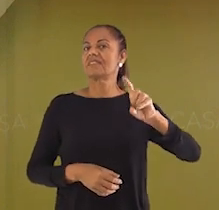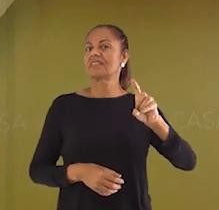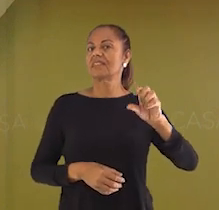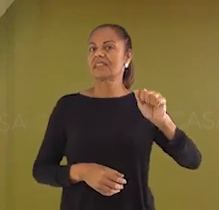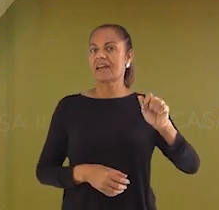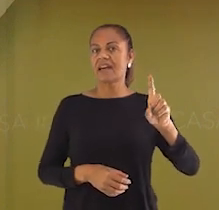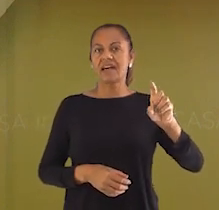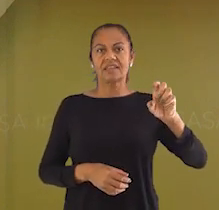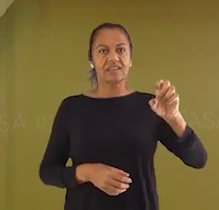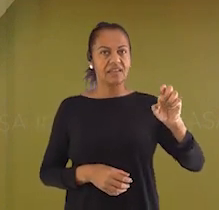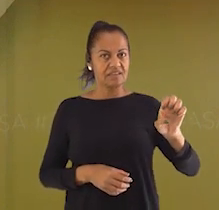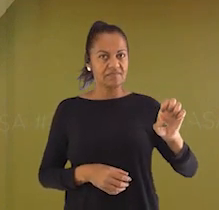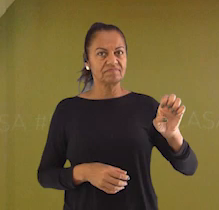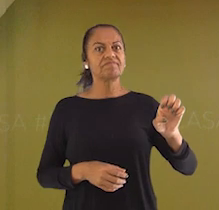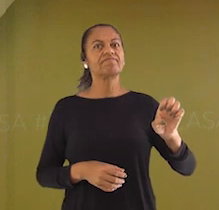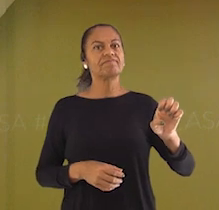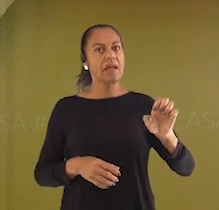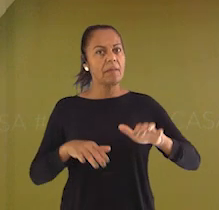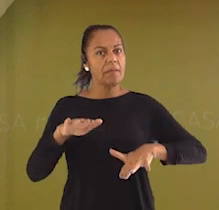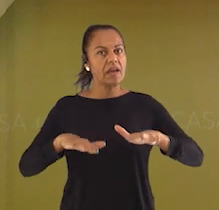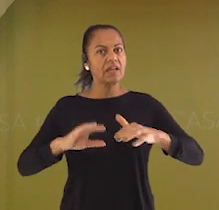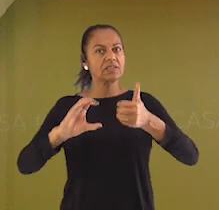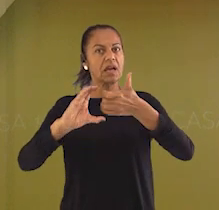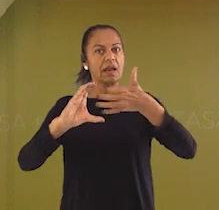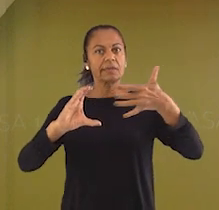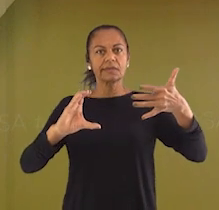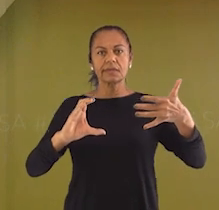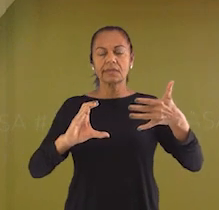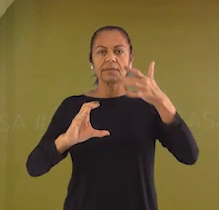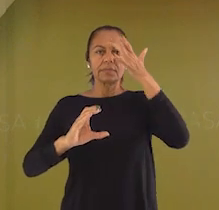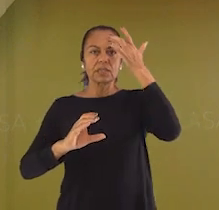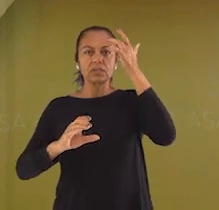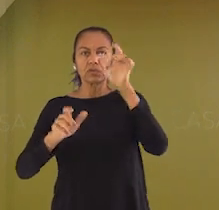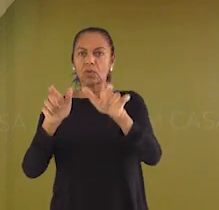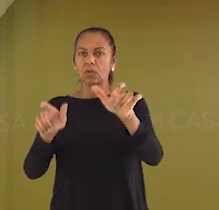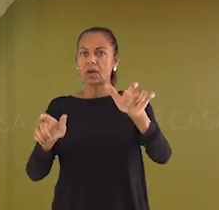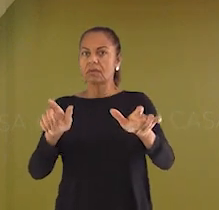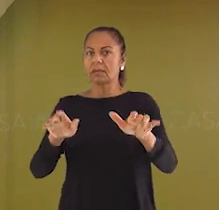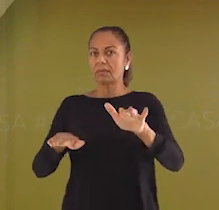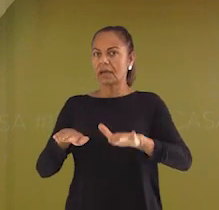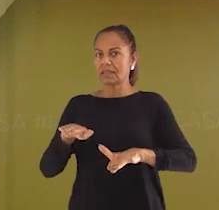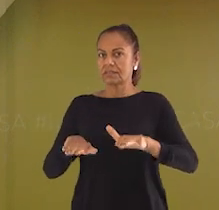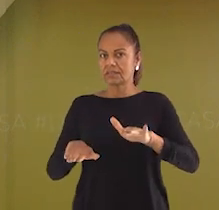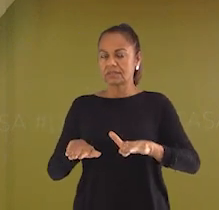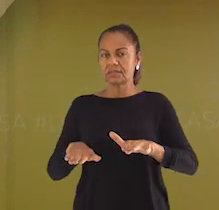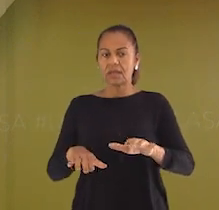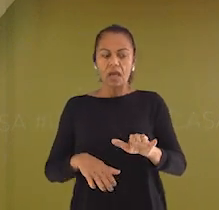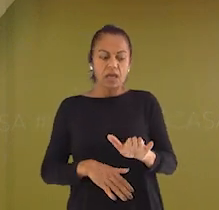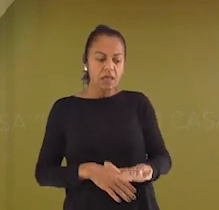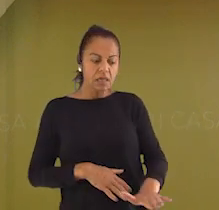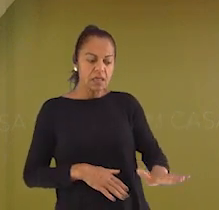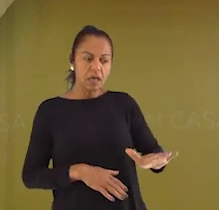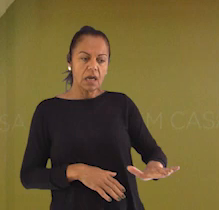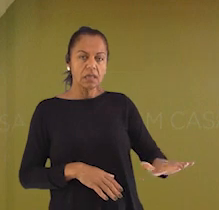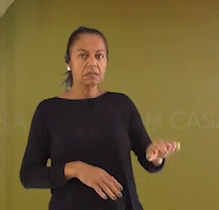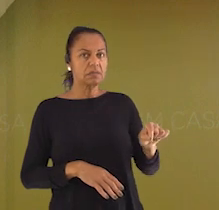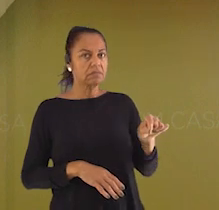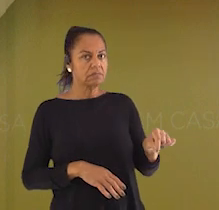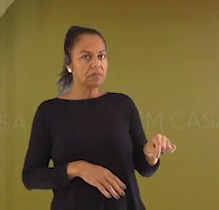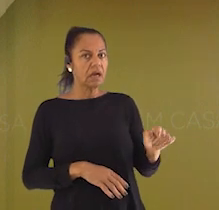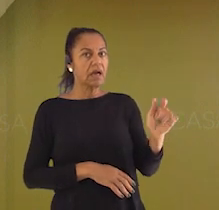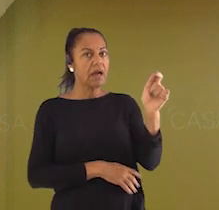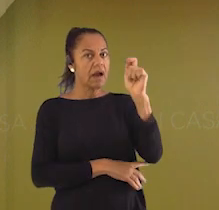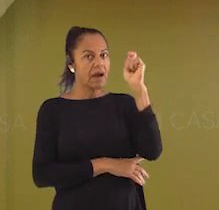diferentes para cada pessoa. Em crianças, pode ser bem grave. Por isso, precisamos ter cuidado